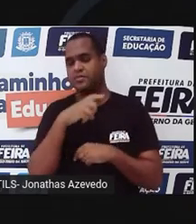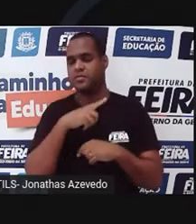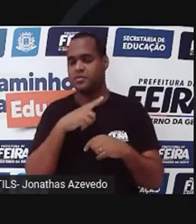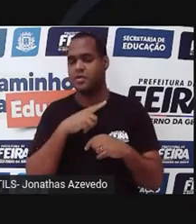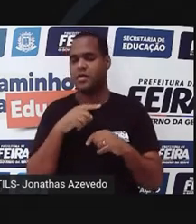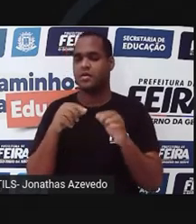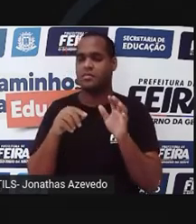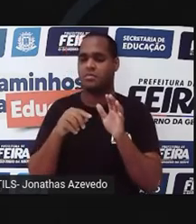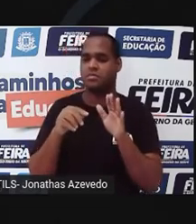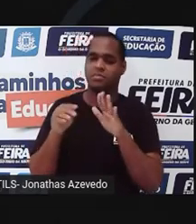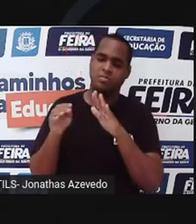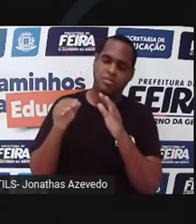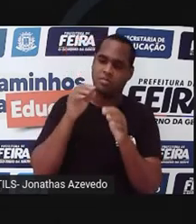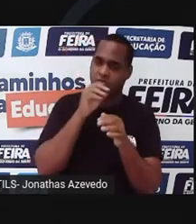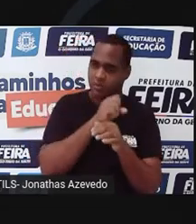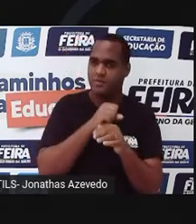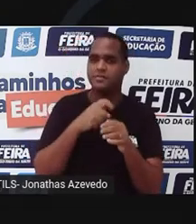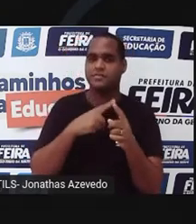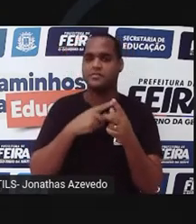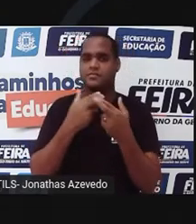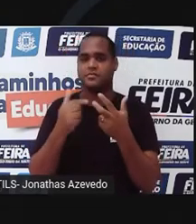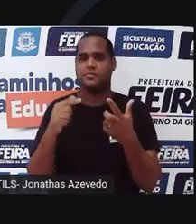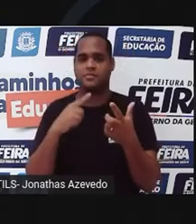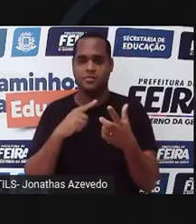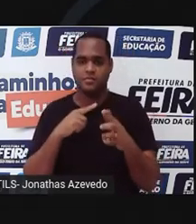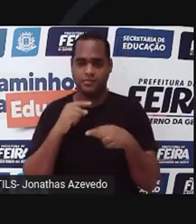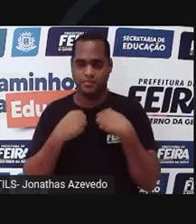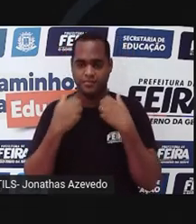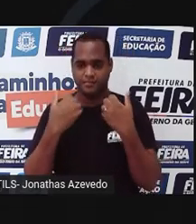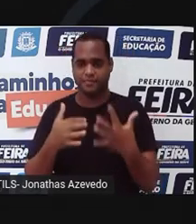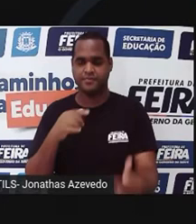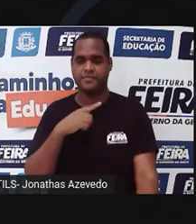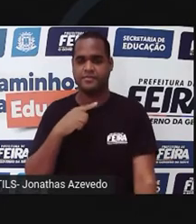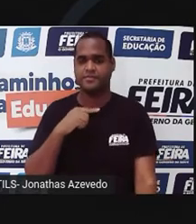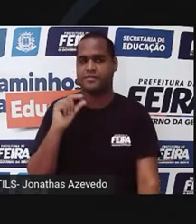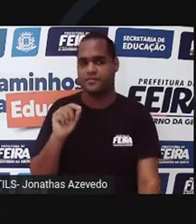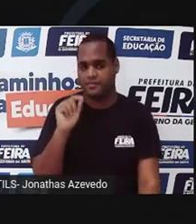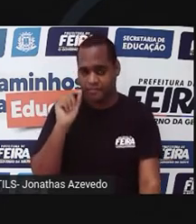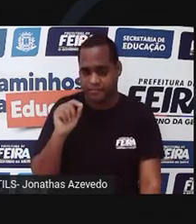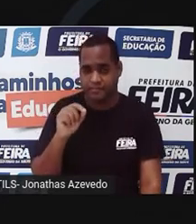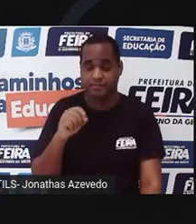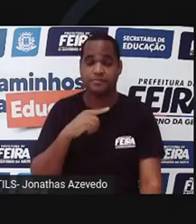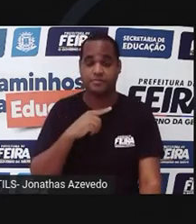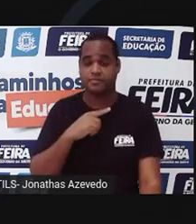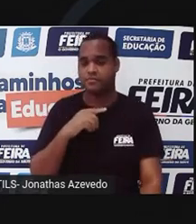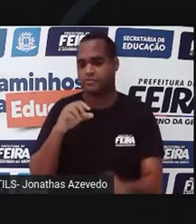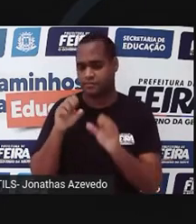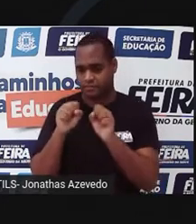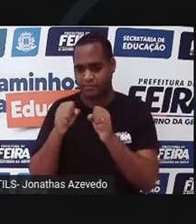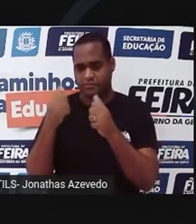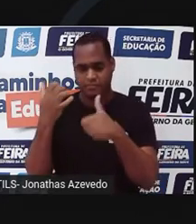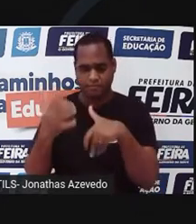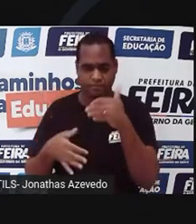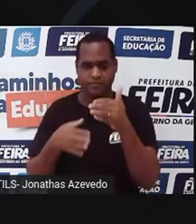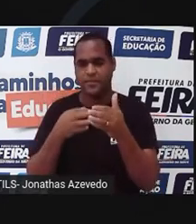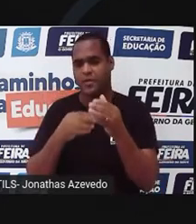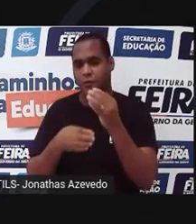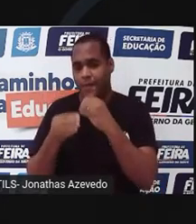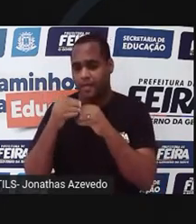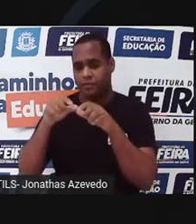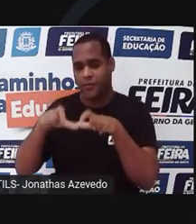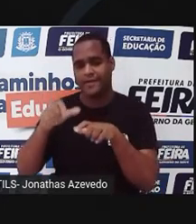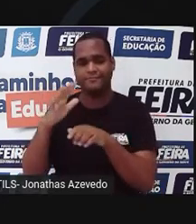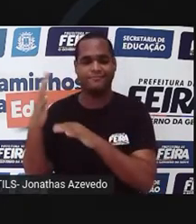muitas incertezas e riscos, pois não se sabe quais as mudanças que a manipulação genética em um alimento pode causar nos humanos e no meio